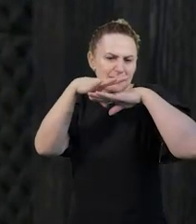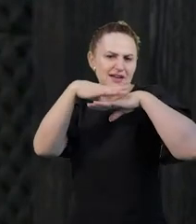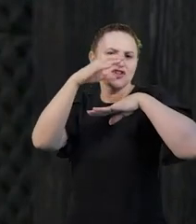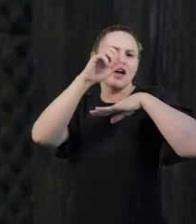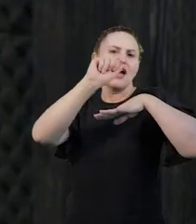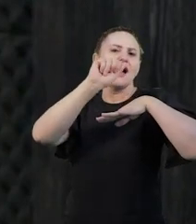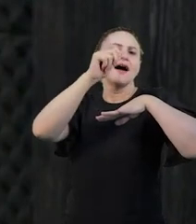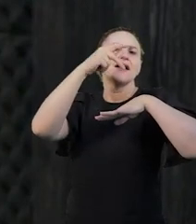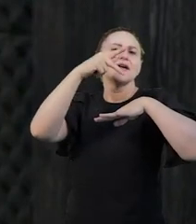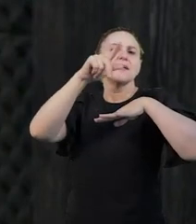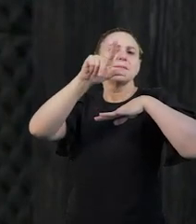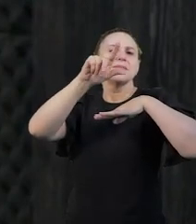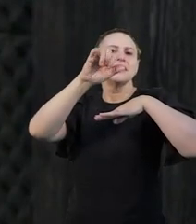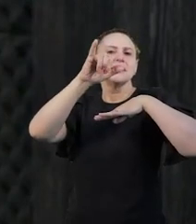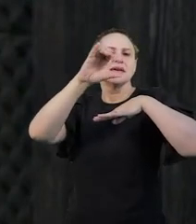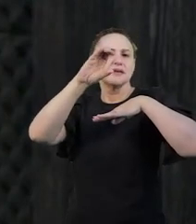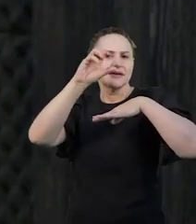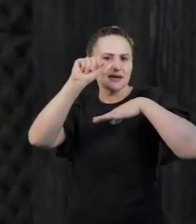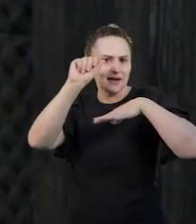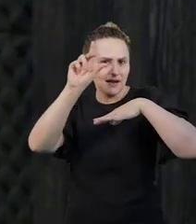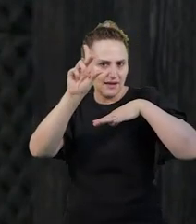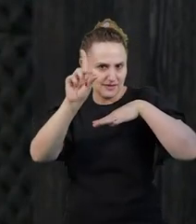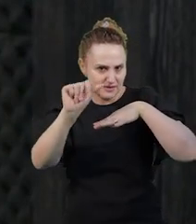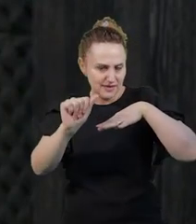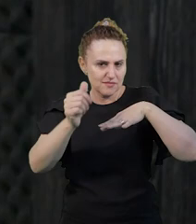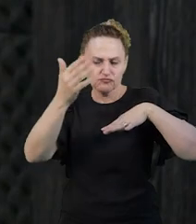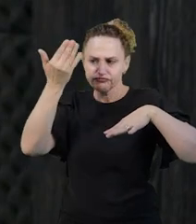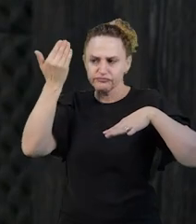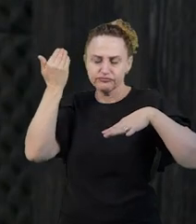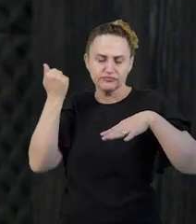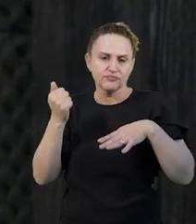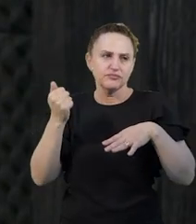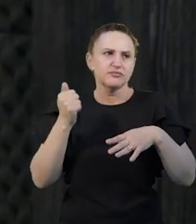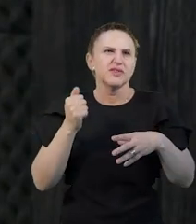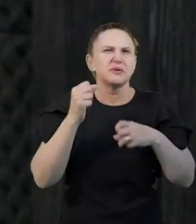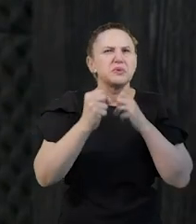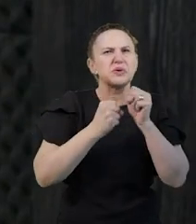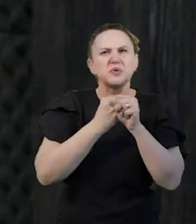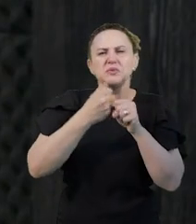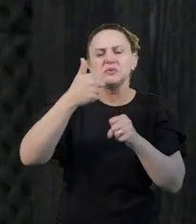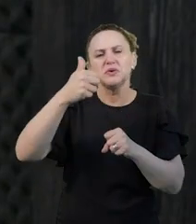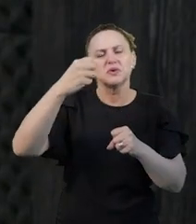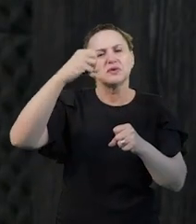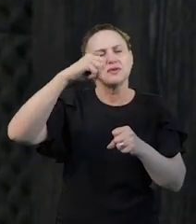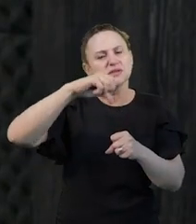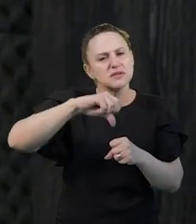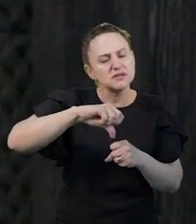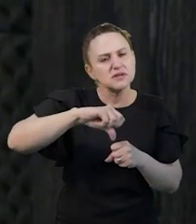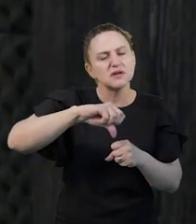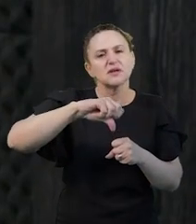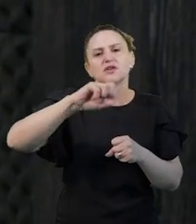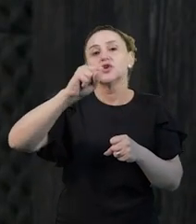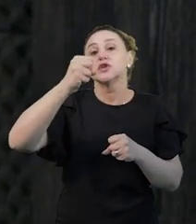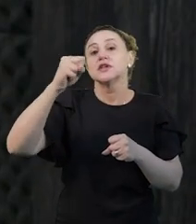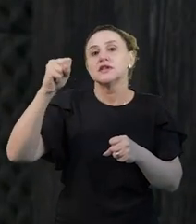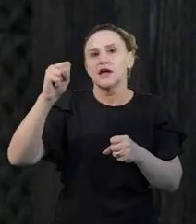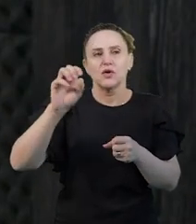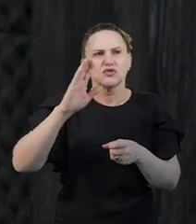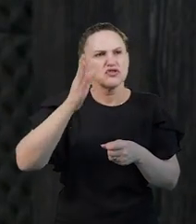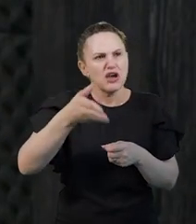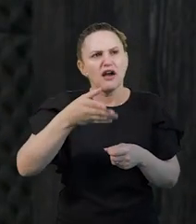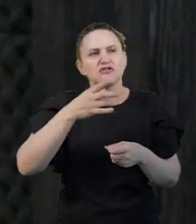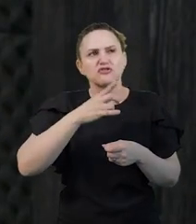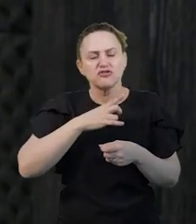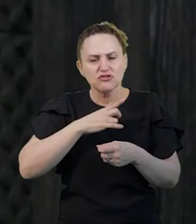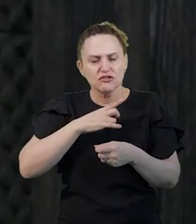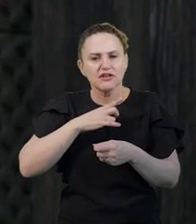feito, em 1998, quero dizer, quando a gente já tinha feito doutorado, tudo,